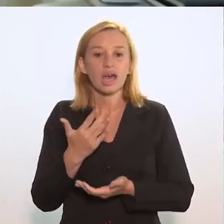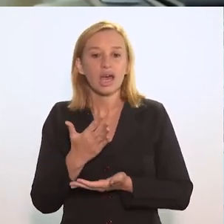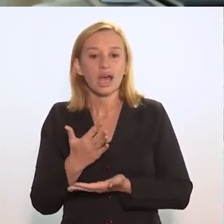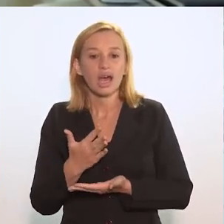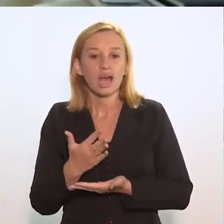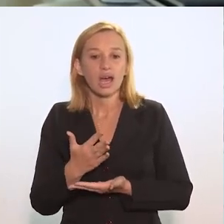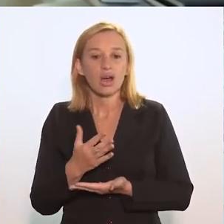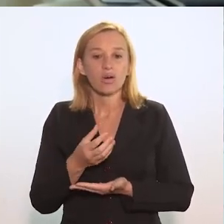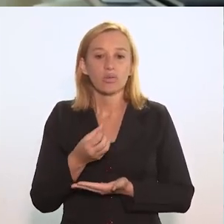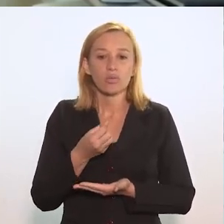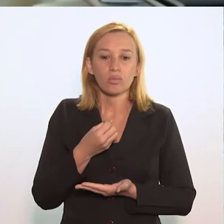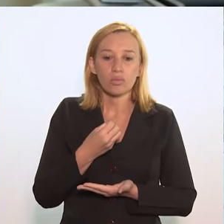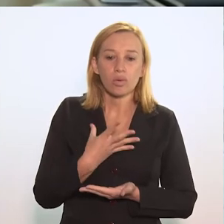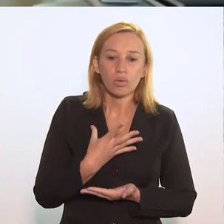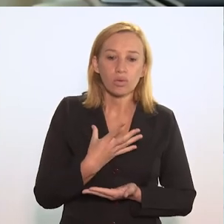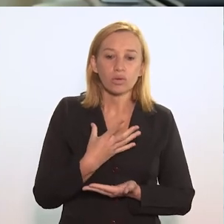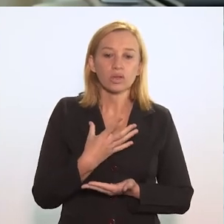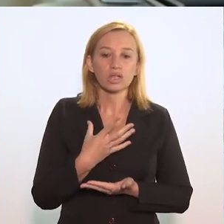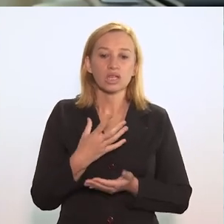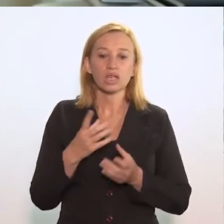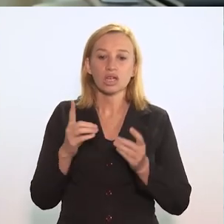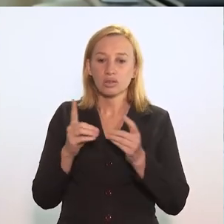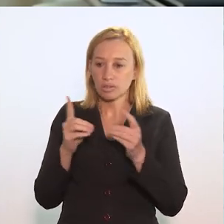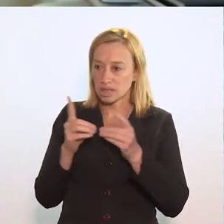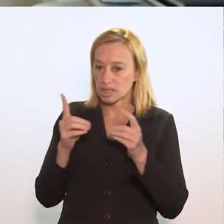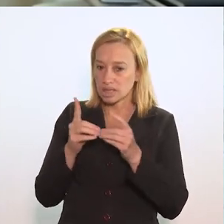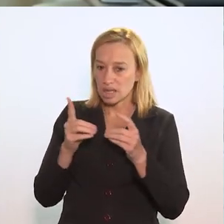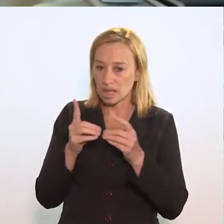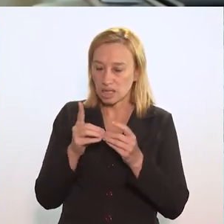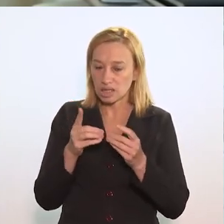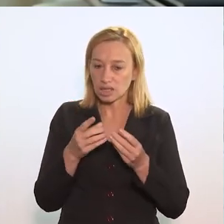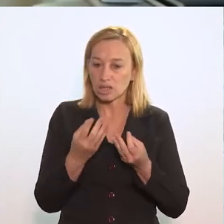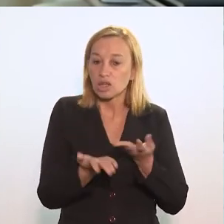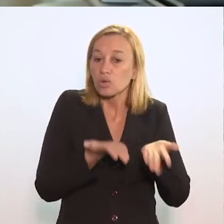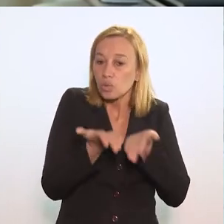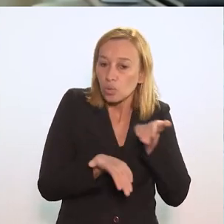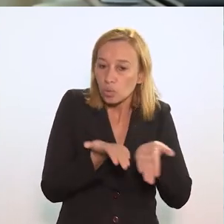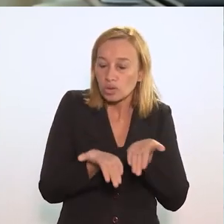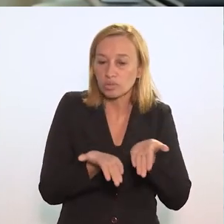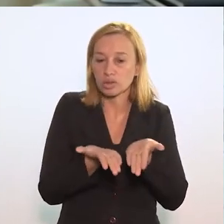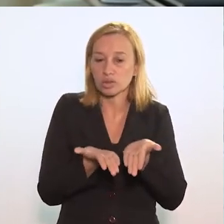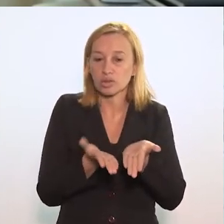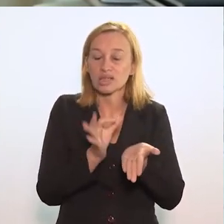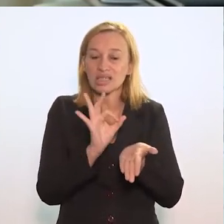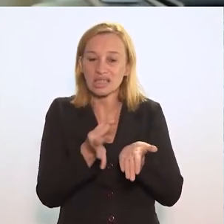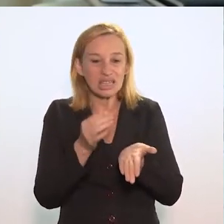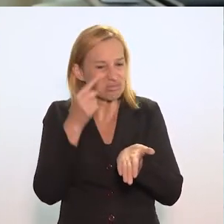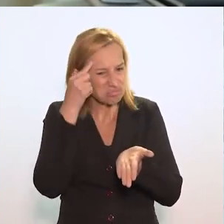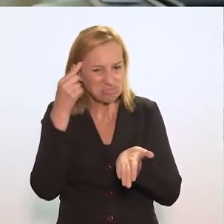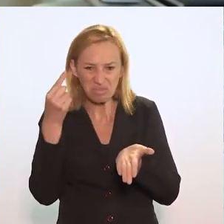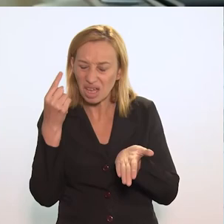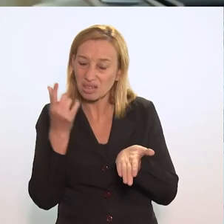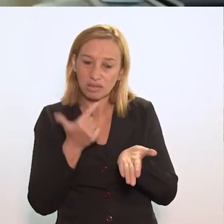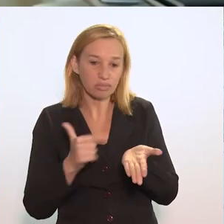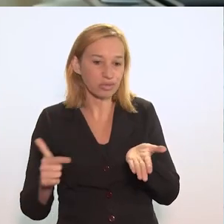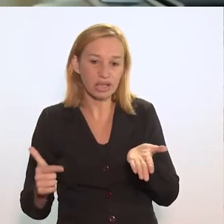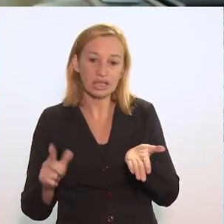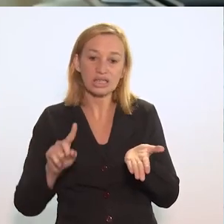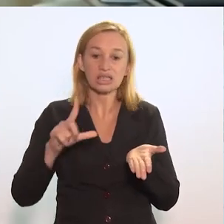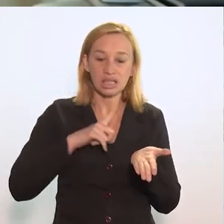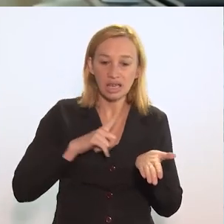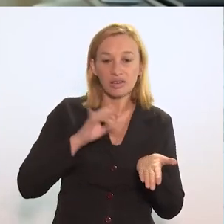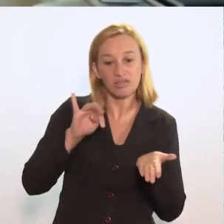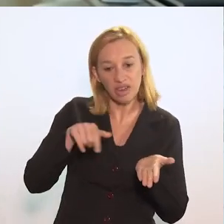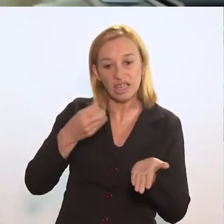a gente vê é que, boa parte das vezes, se trata o paciente com antibiótico sem ter a menor ideia de que, de